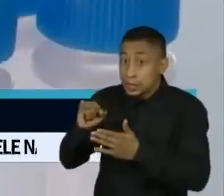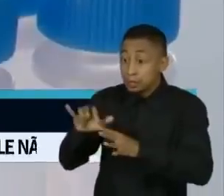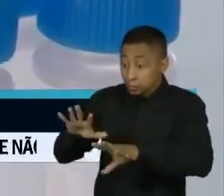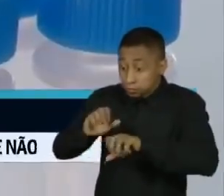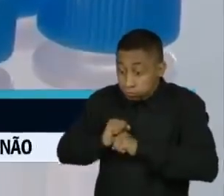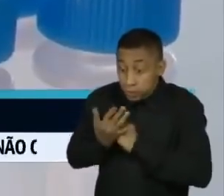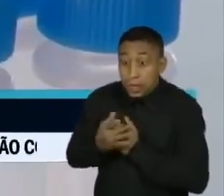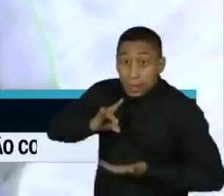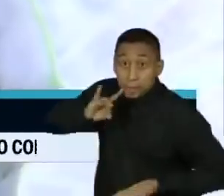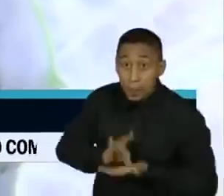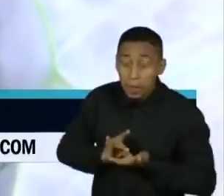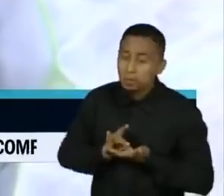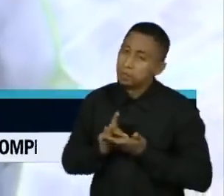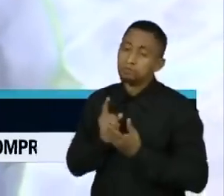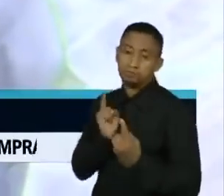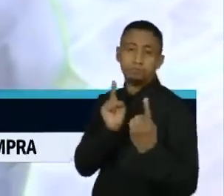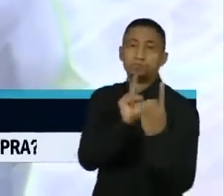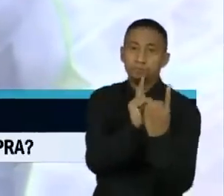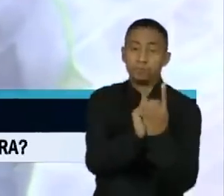deve procurar as unidades de saúde da cidade.